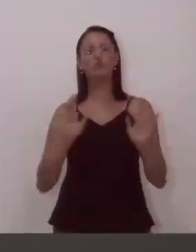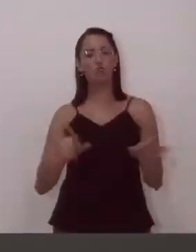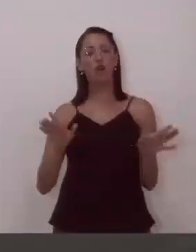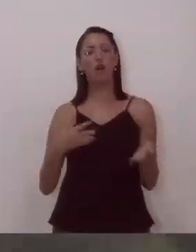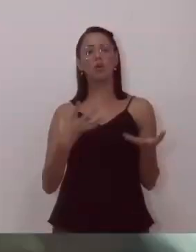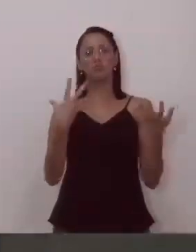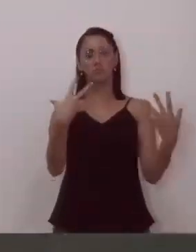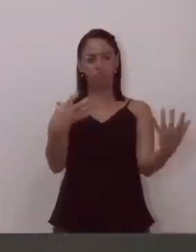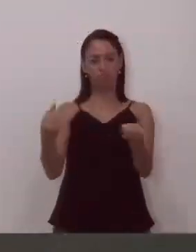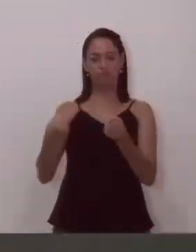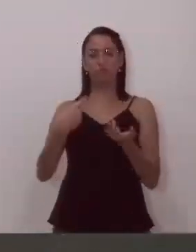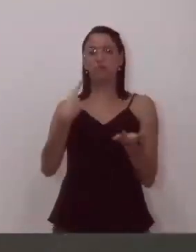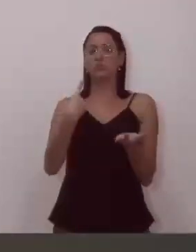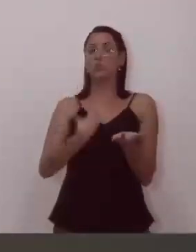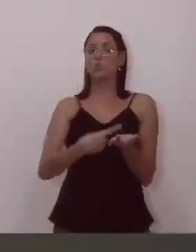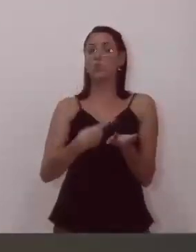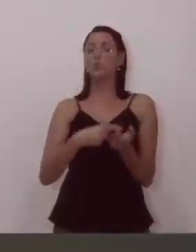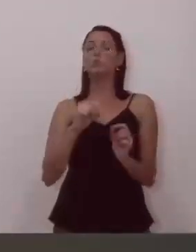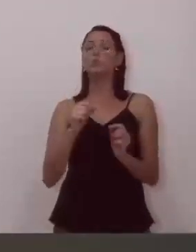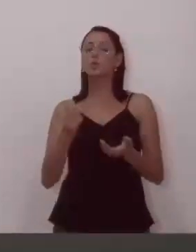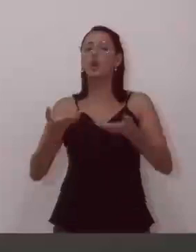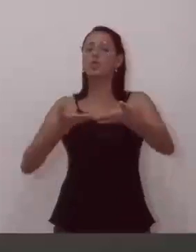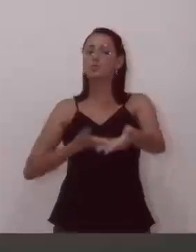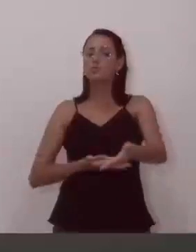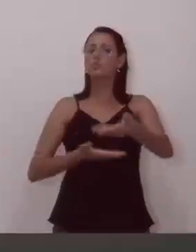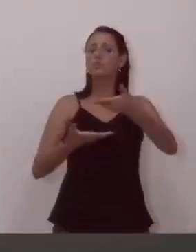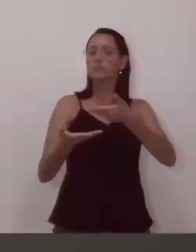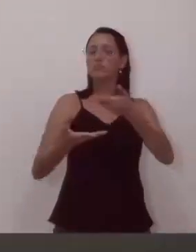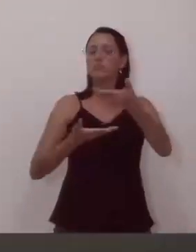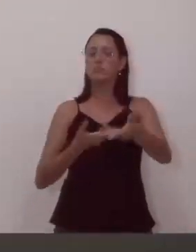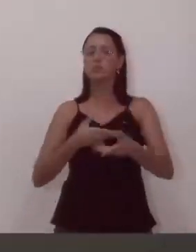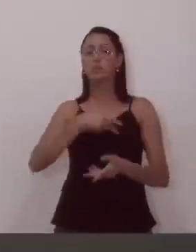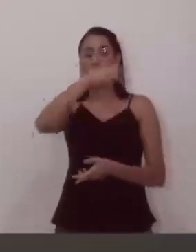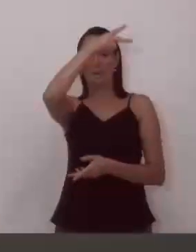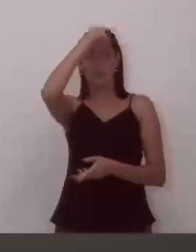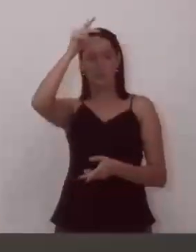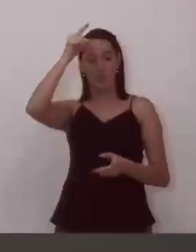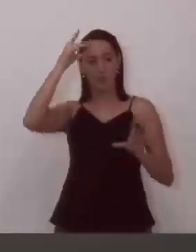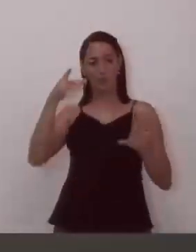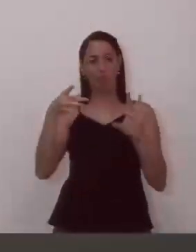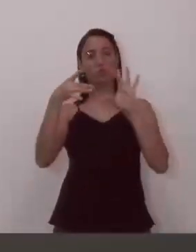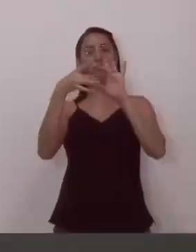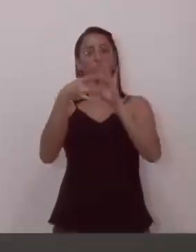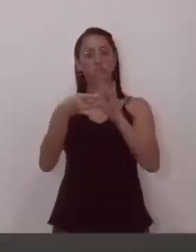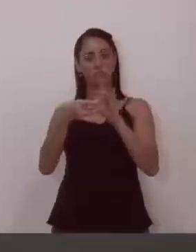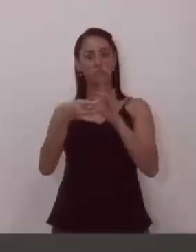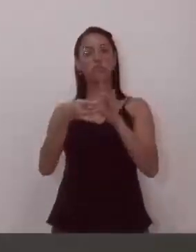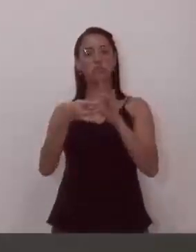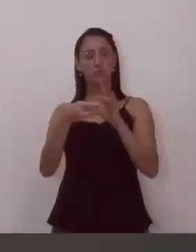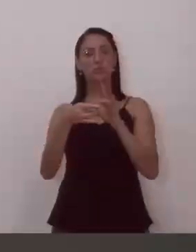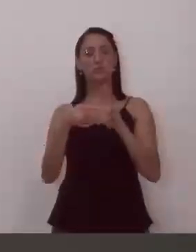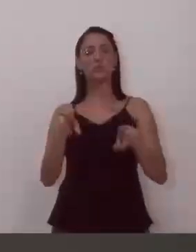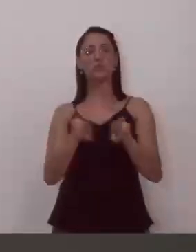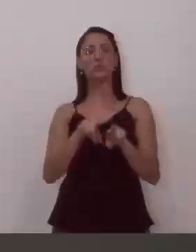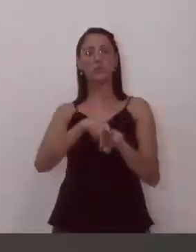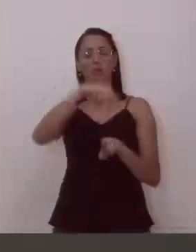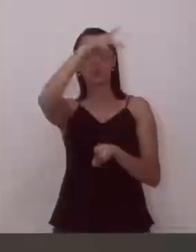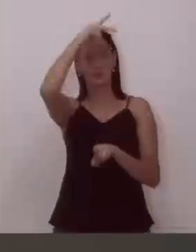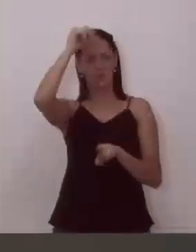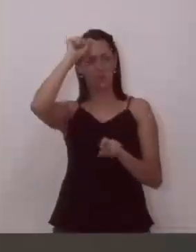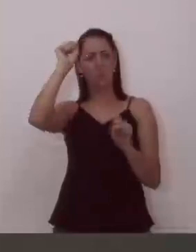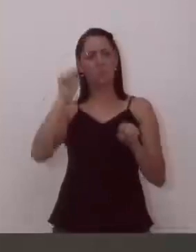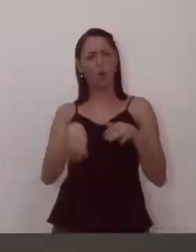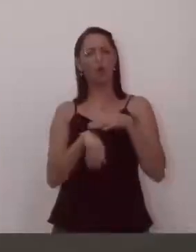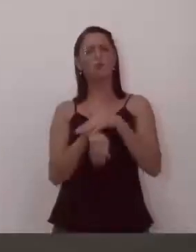compromisso de estar intermediando junto à prefeitura para que sente, a prefeitura abre as portas